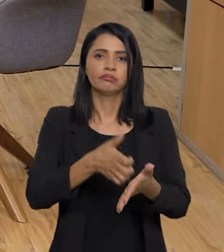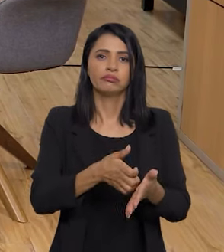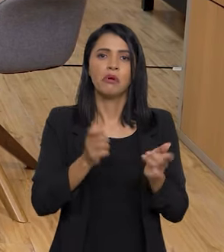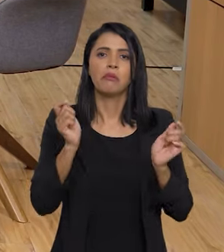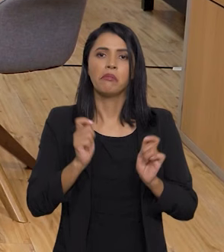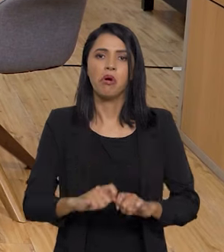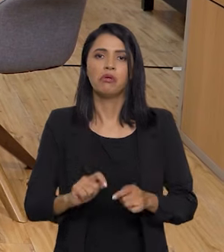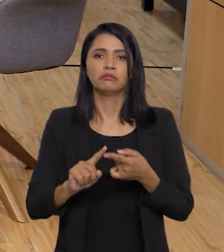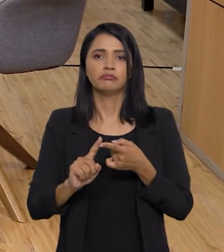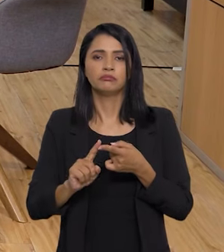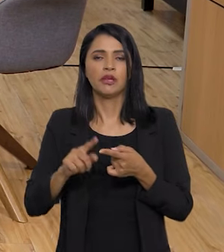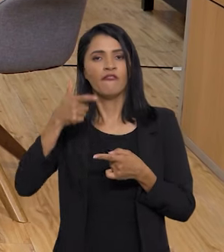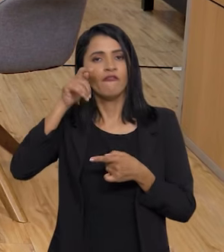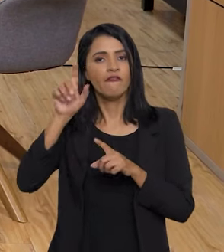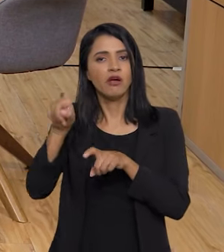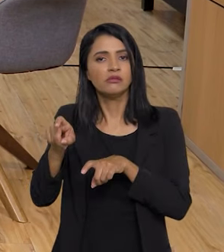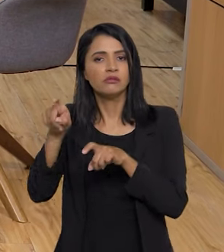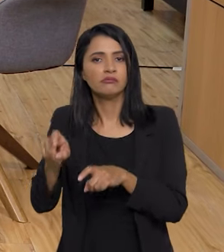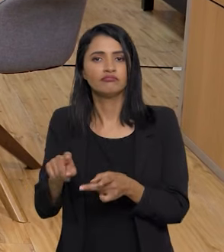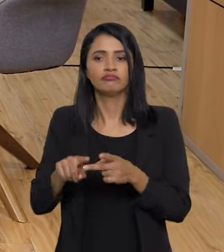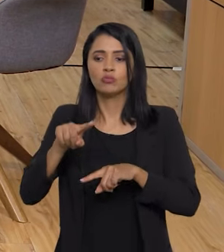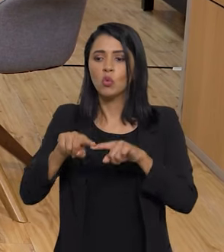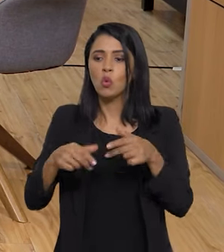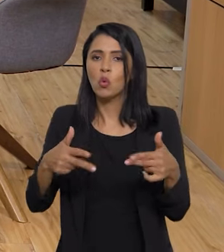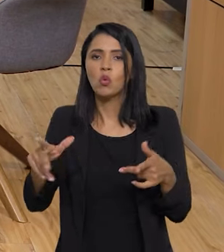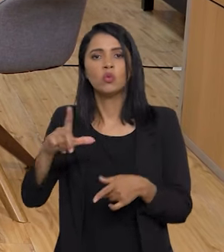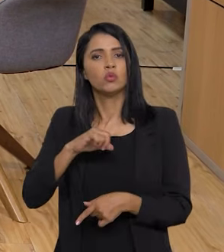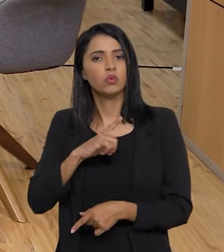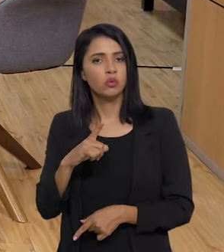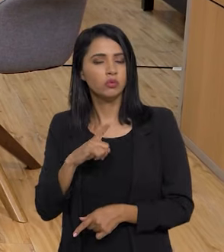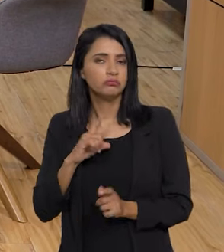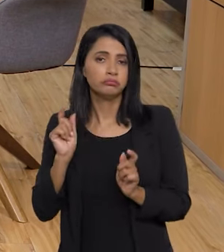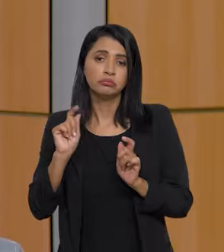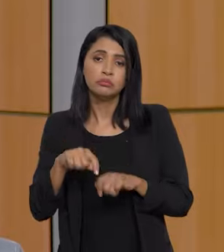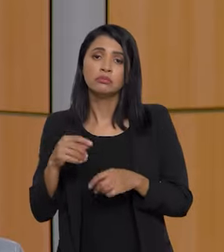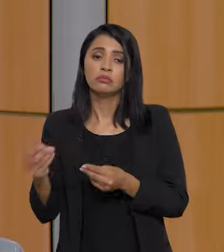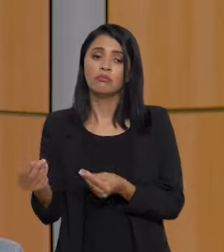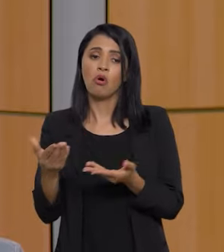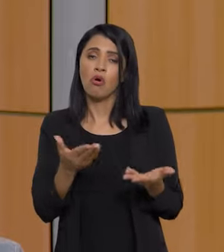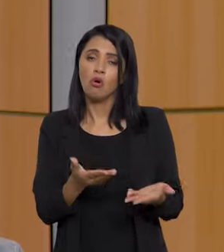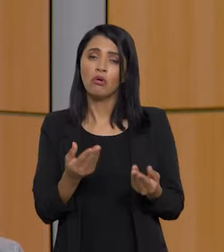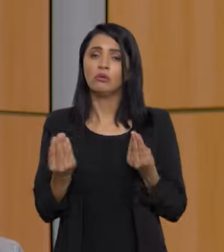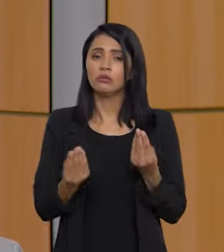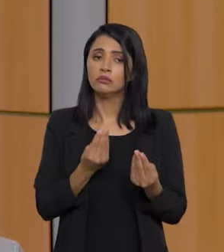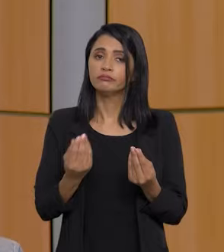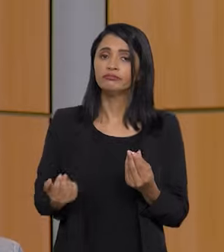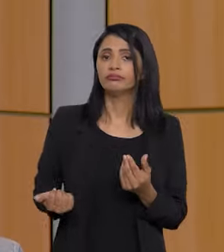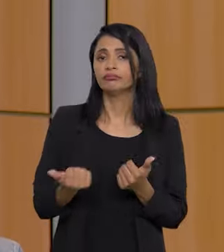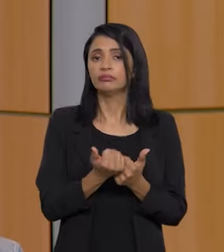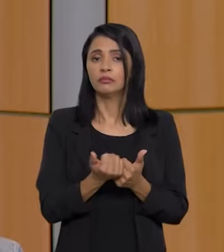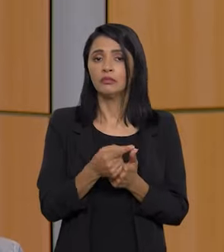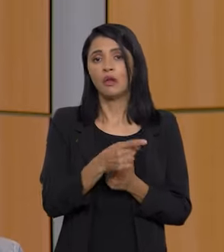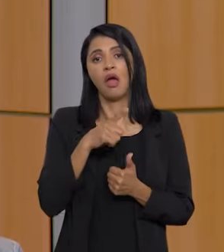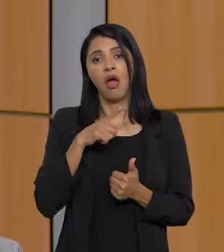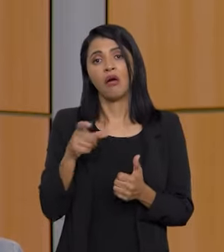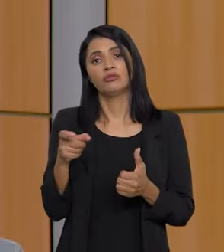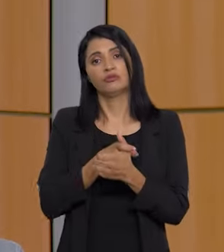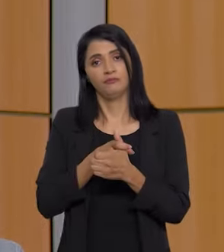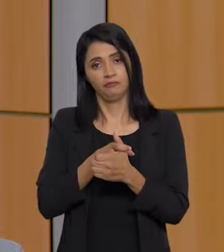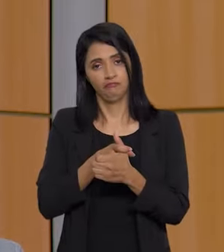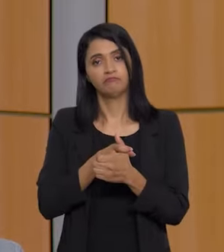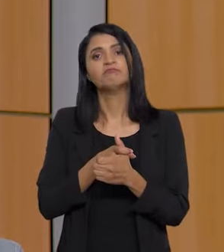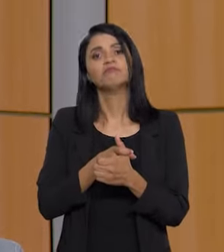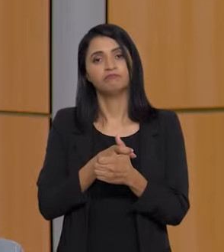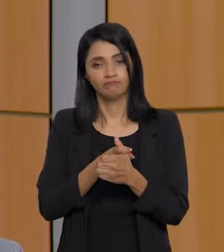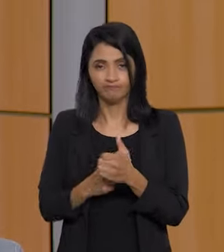fazendas e bens que elas, porventura, tenham que possam fazer frente à dívida